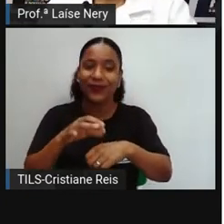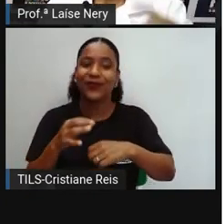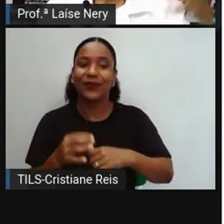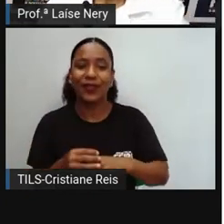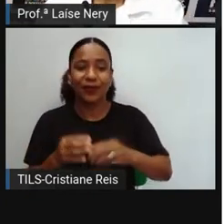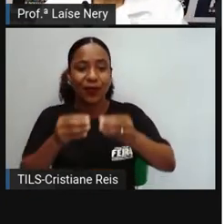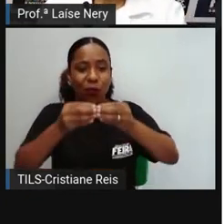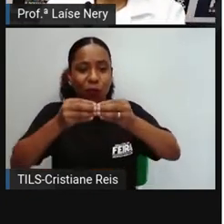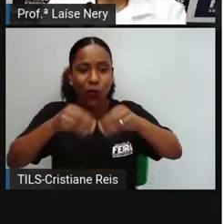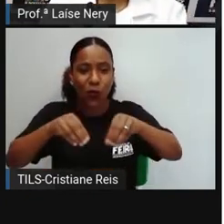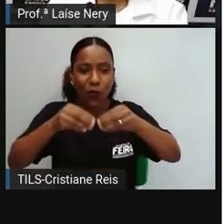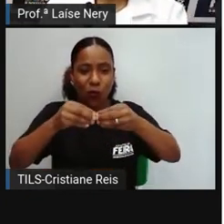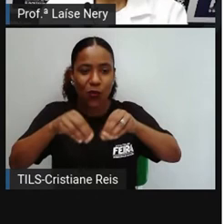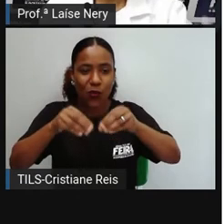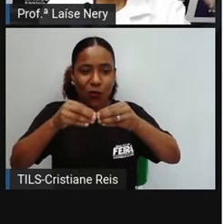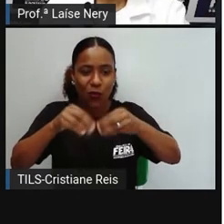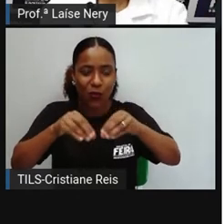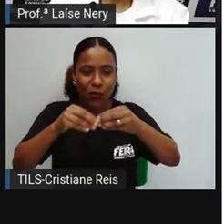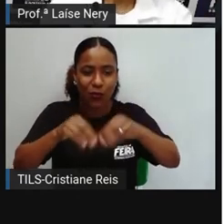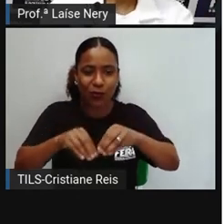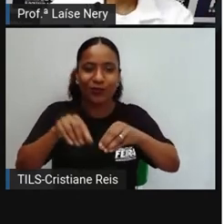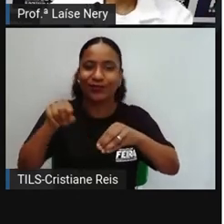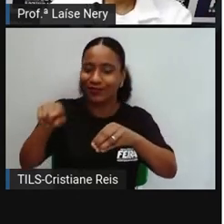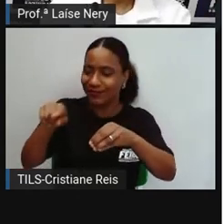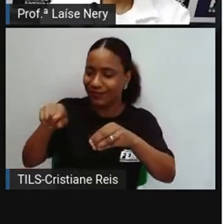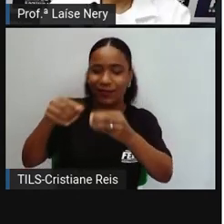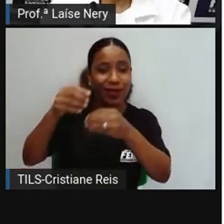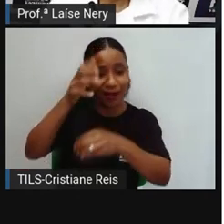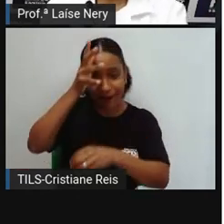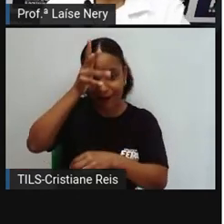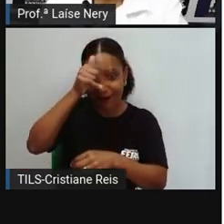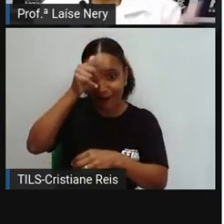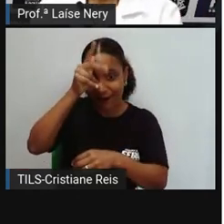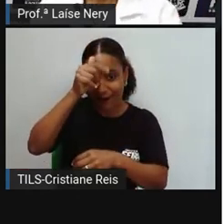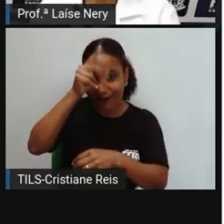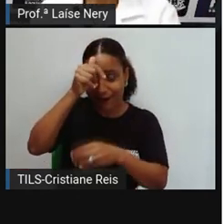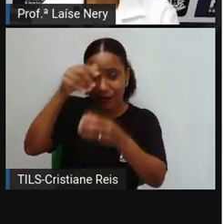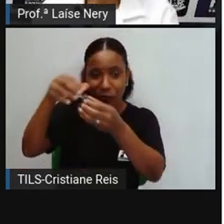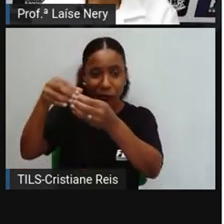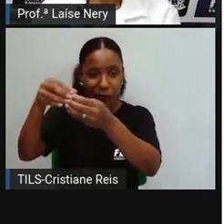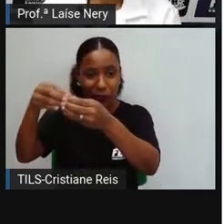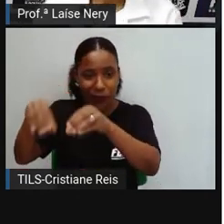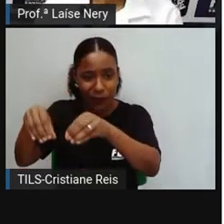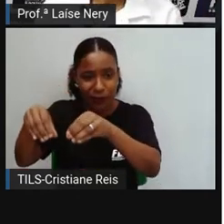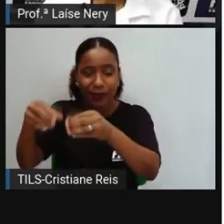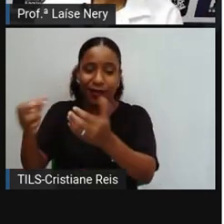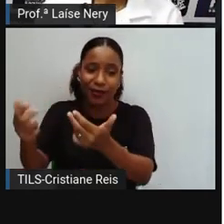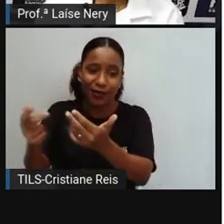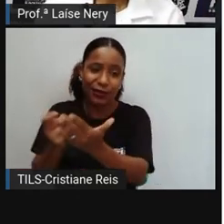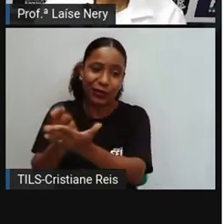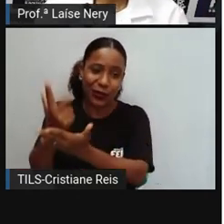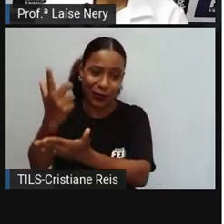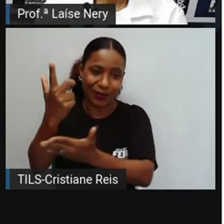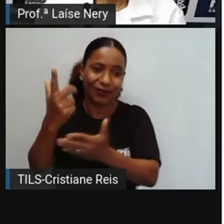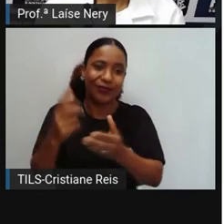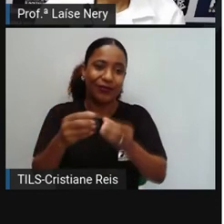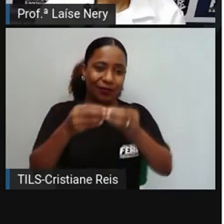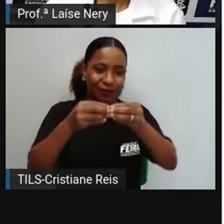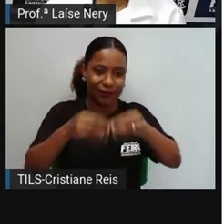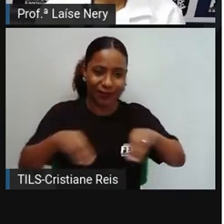ovos também, o mesmo ovo que estava lá na granja é o ovo que nós compramos. Então, esses